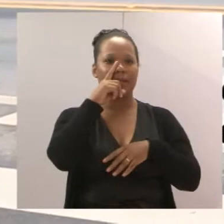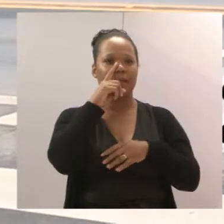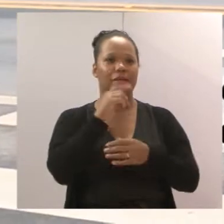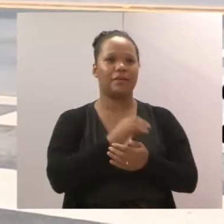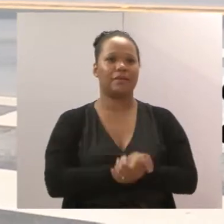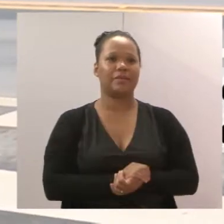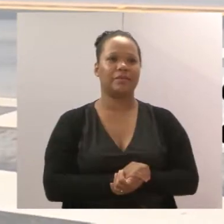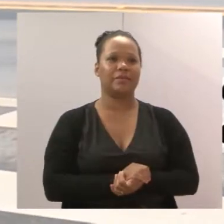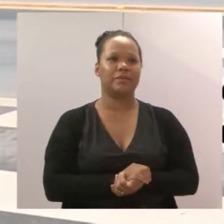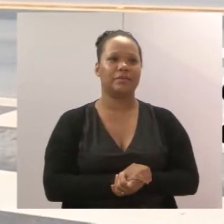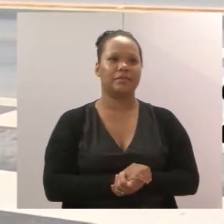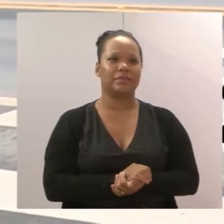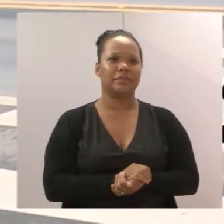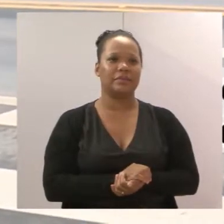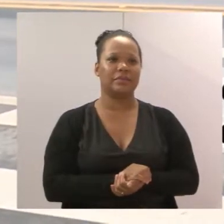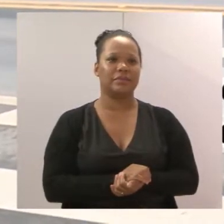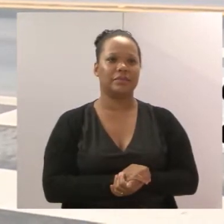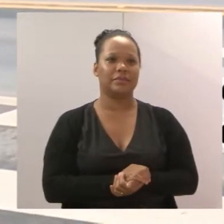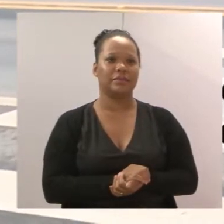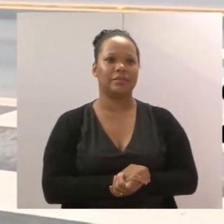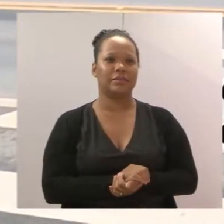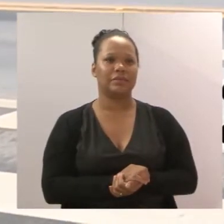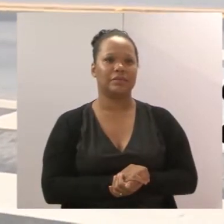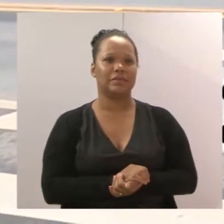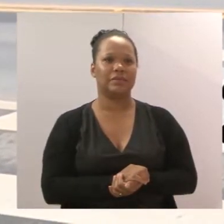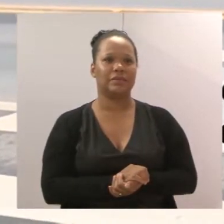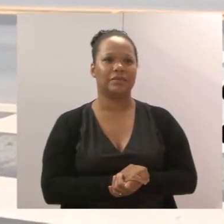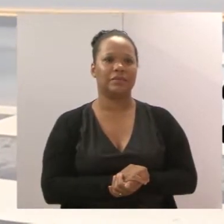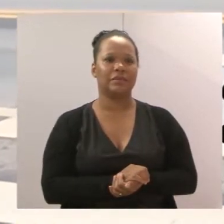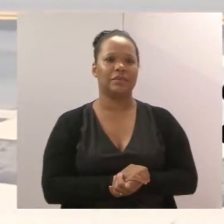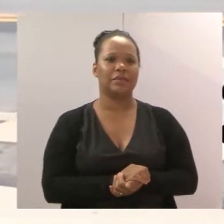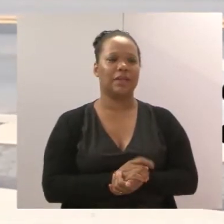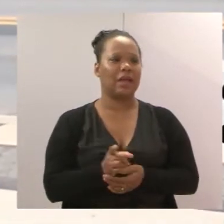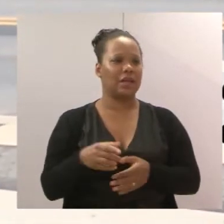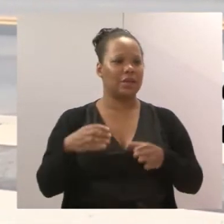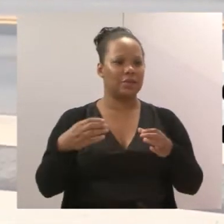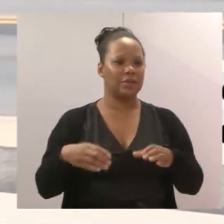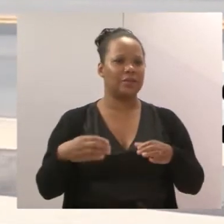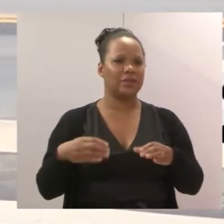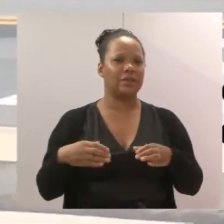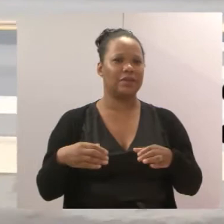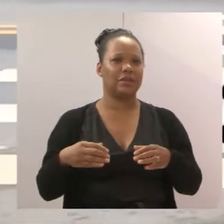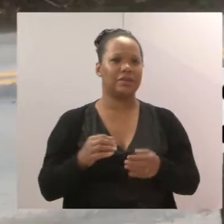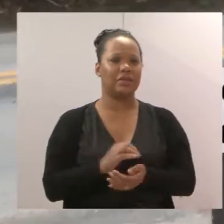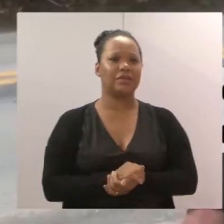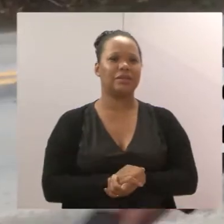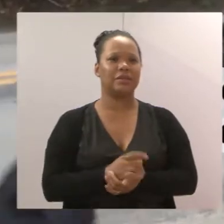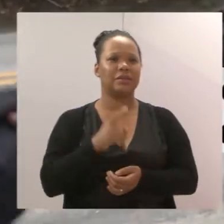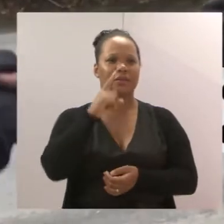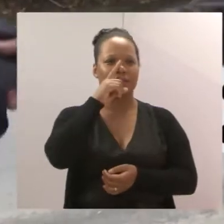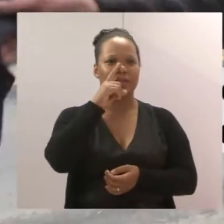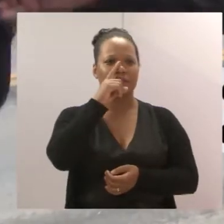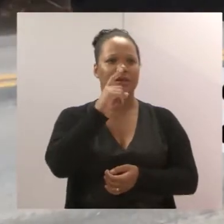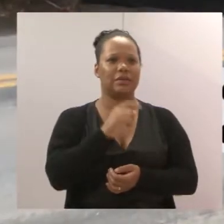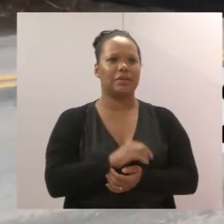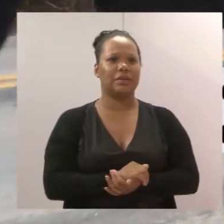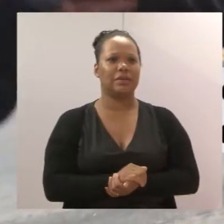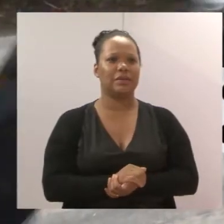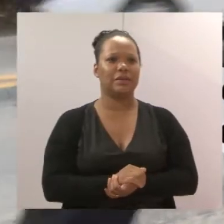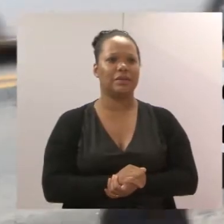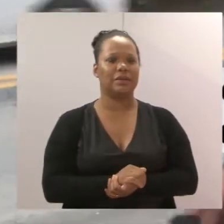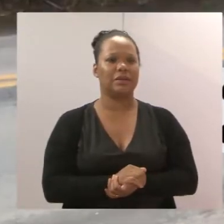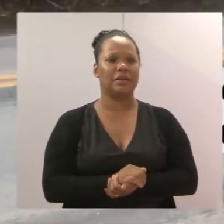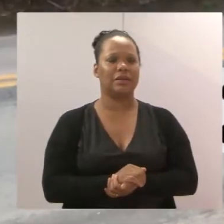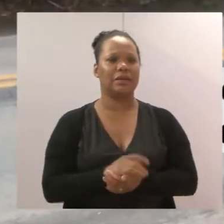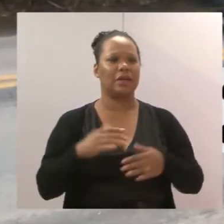na faixa, mas à tarde aqui a situação é muito precária aqui em frente à casa de passagem. Aqui é